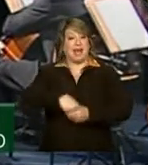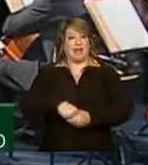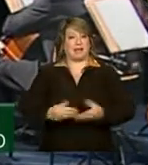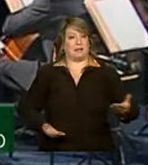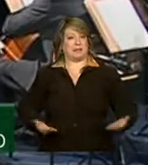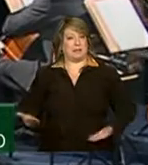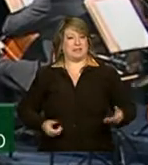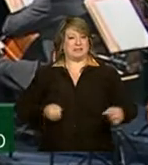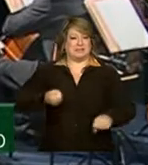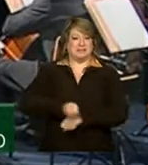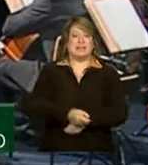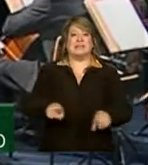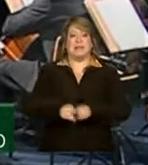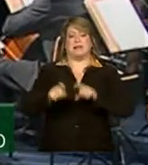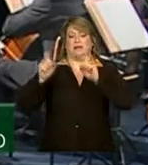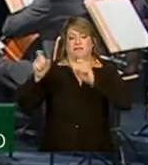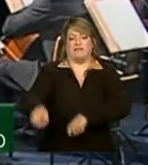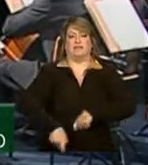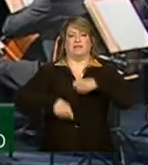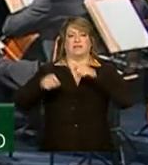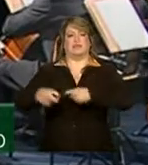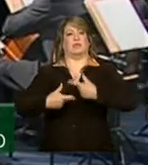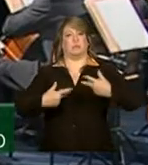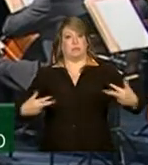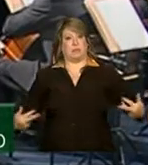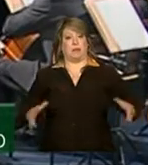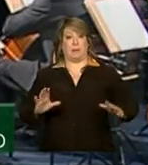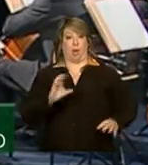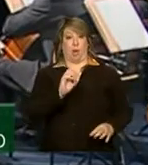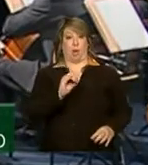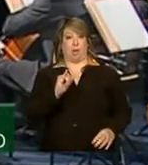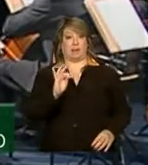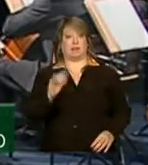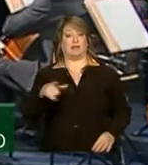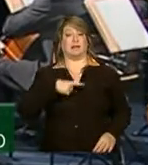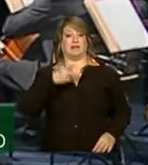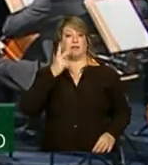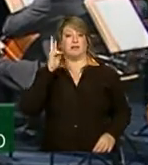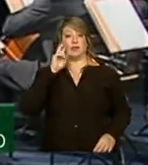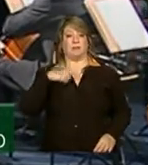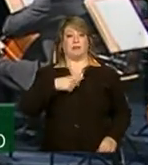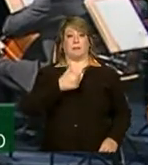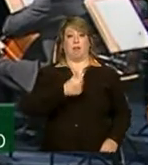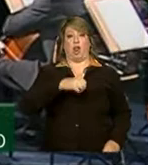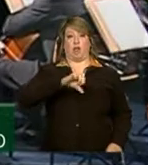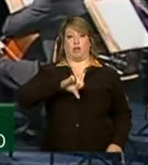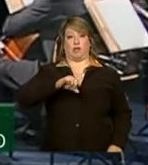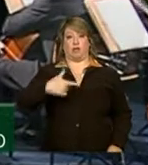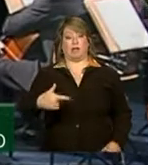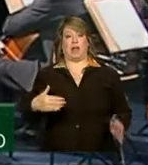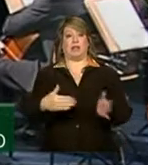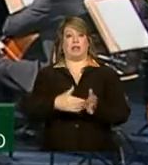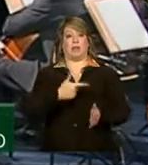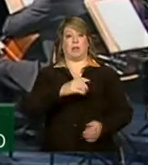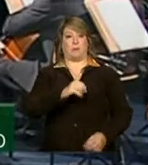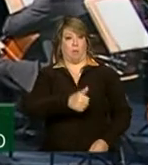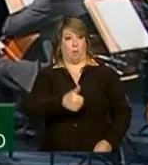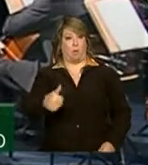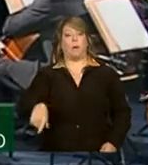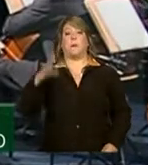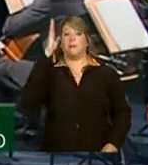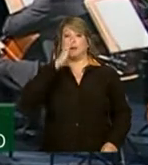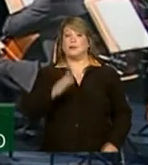agricultura. Mas de acordo com a OIT, entre os anos de 1992 e 2011, o Brasil